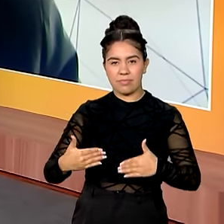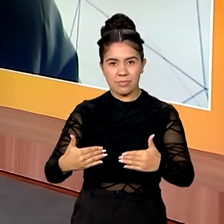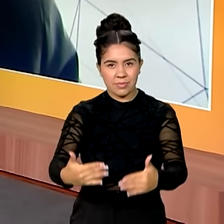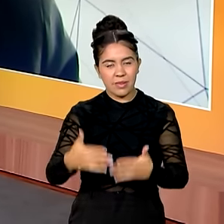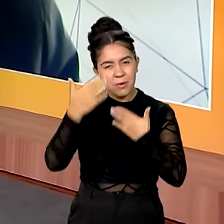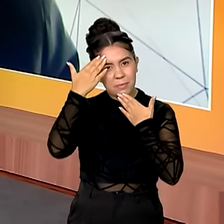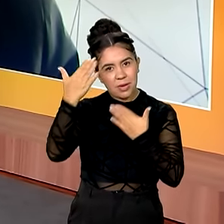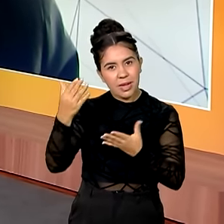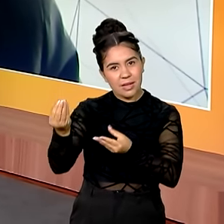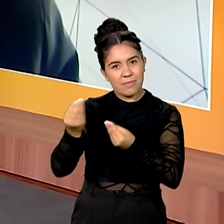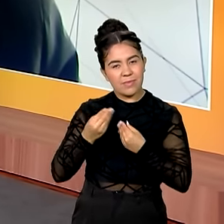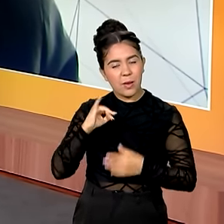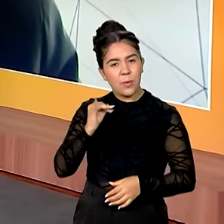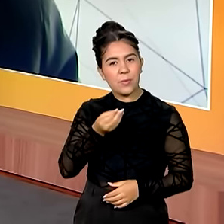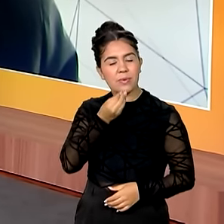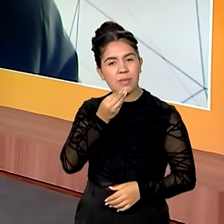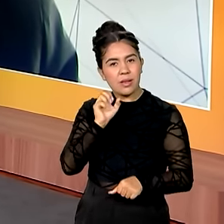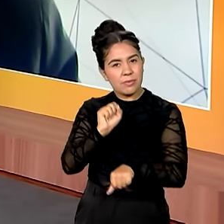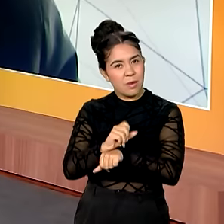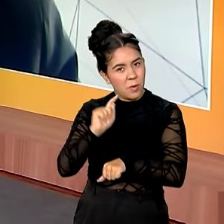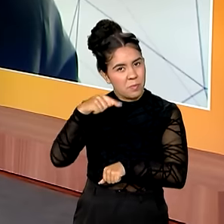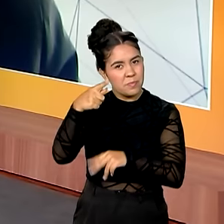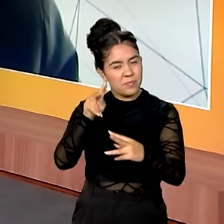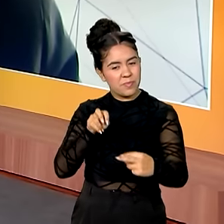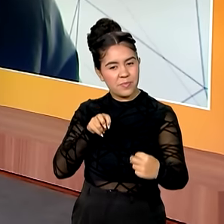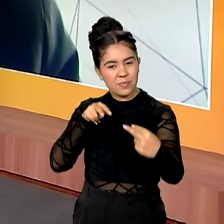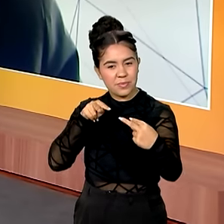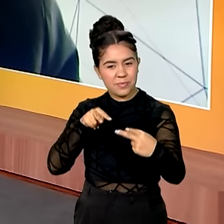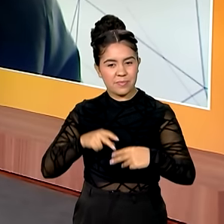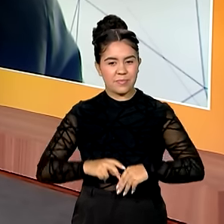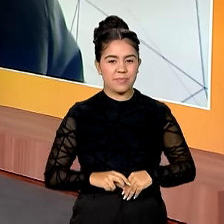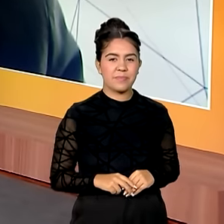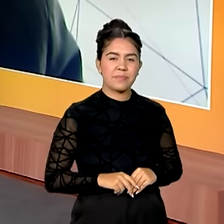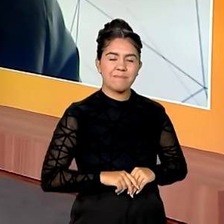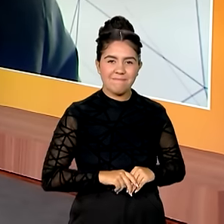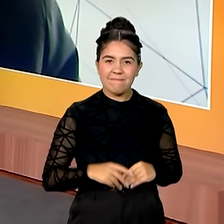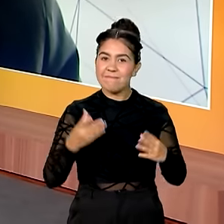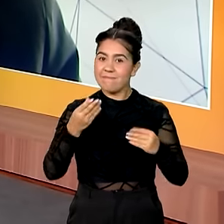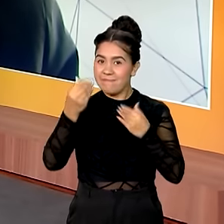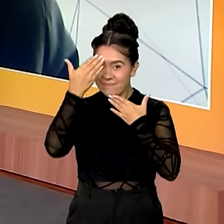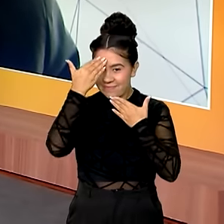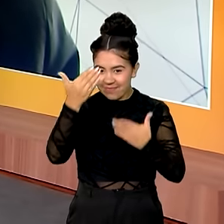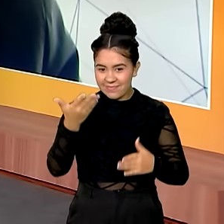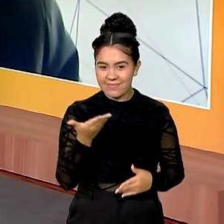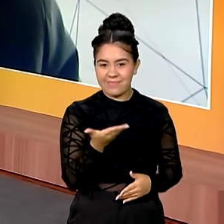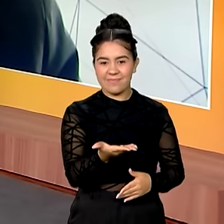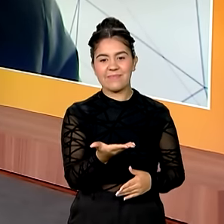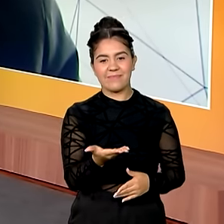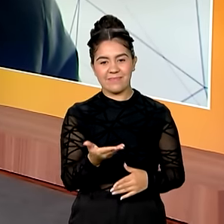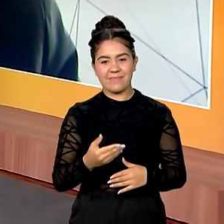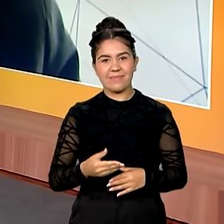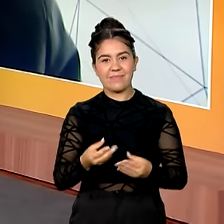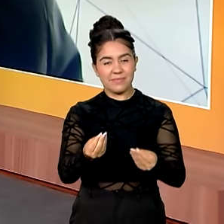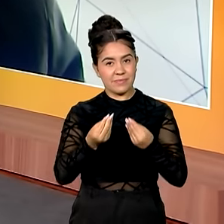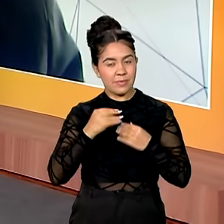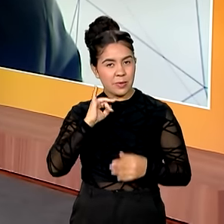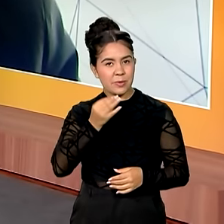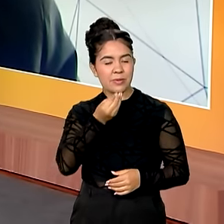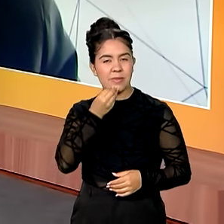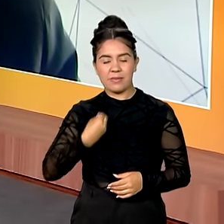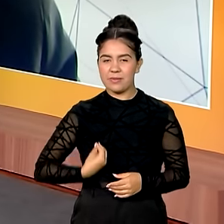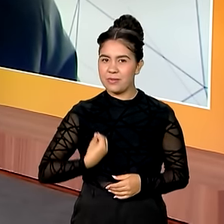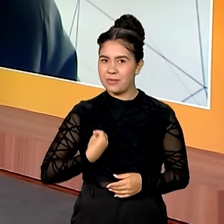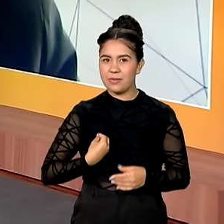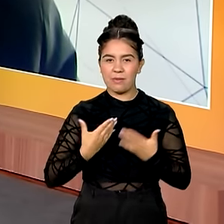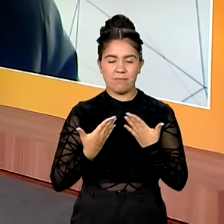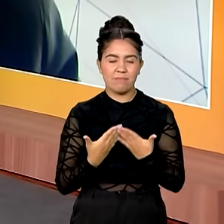pela oportunidade. Eu espero o senhor aqui uma próxima vez. Vanessa, obrigado mais uma vez pelo espaço, pela oportunidade. Fico à disposição